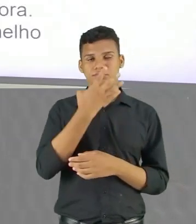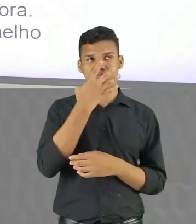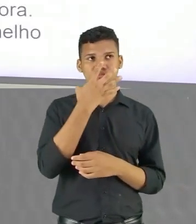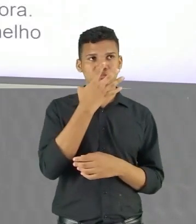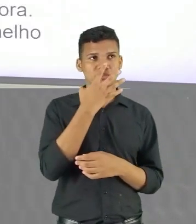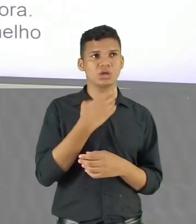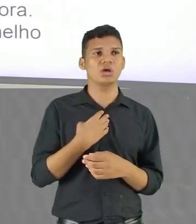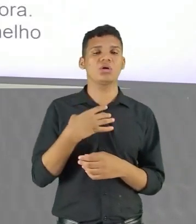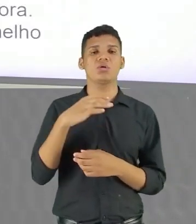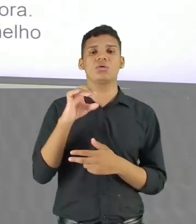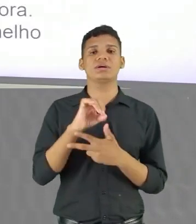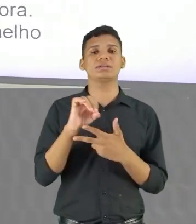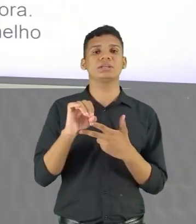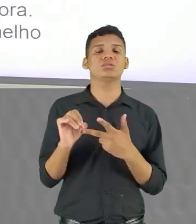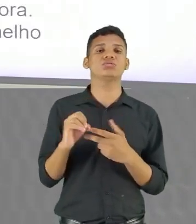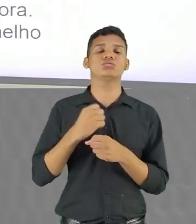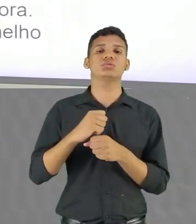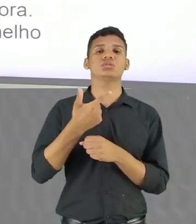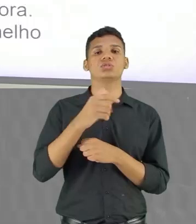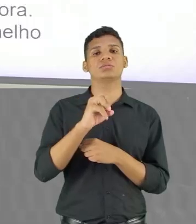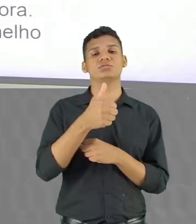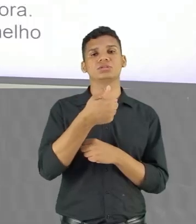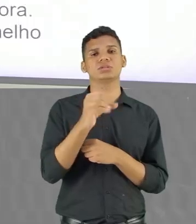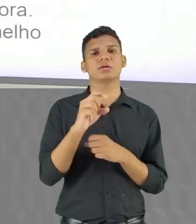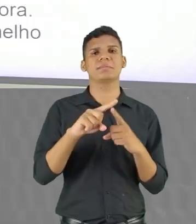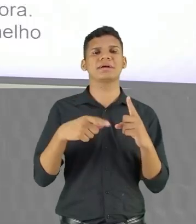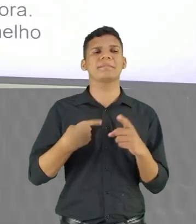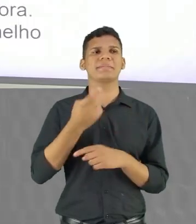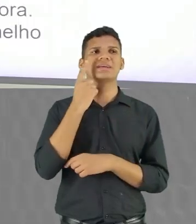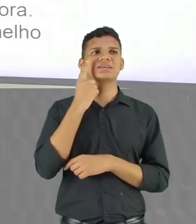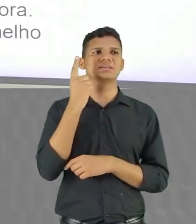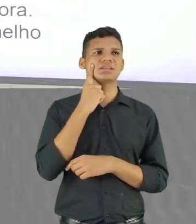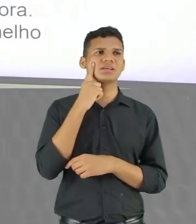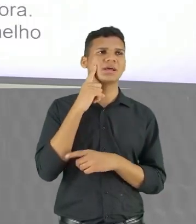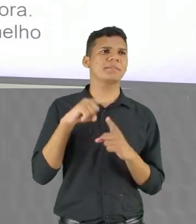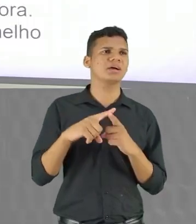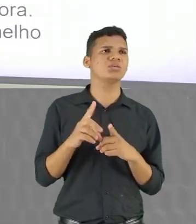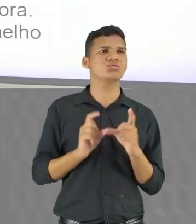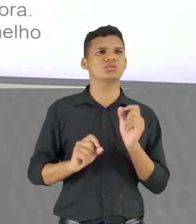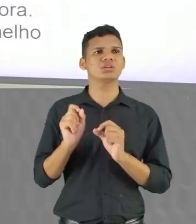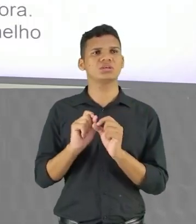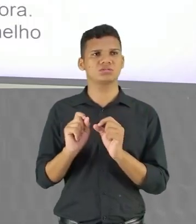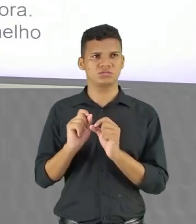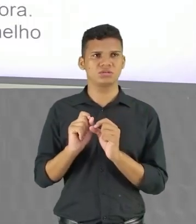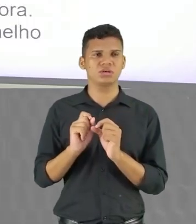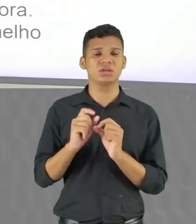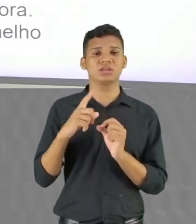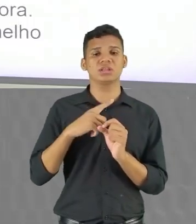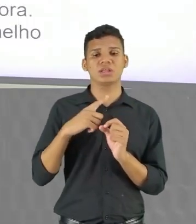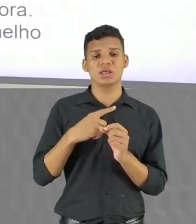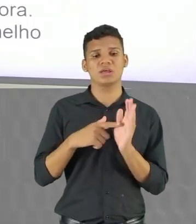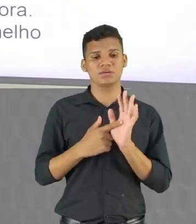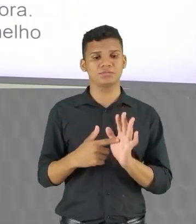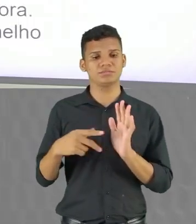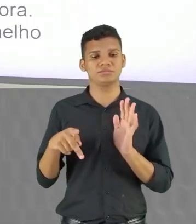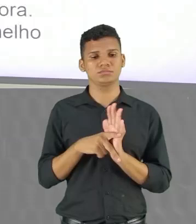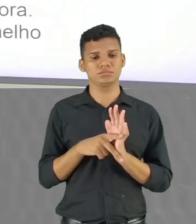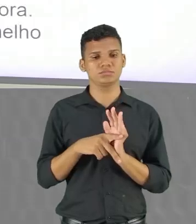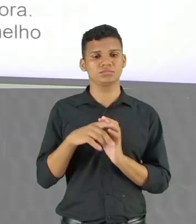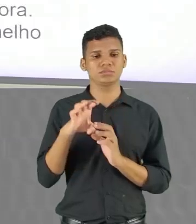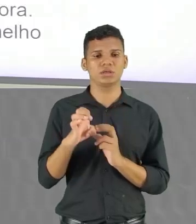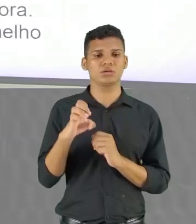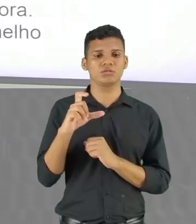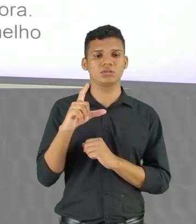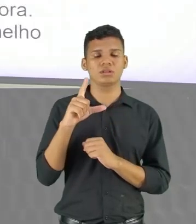2019 E pensar nessa ideia Desse poema O a gente tem De ideia principal Apresentada Pelo